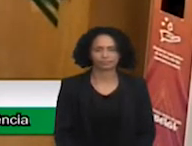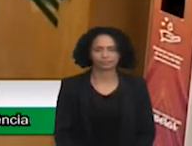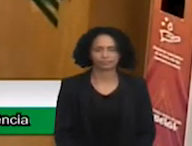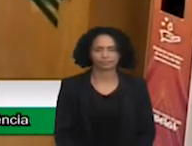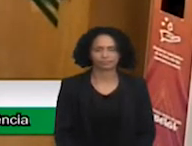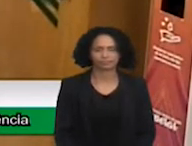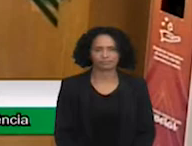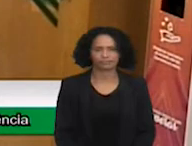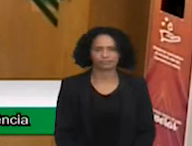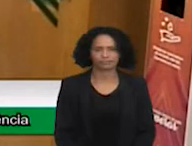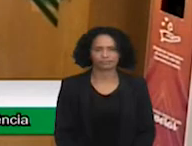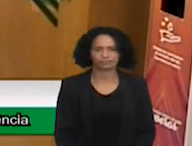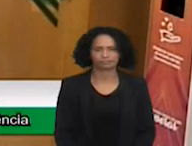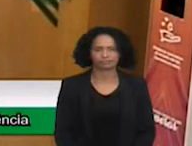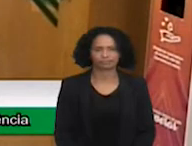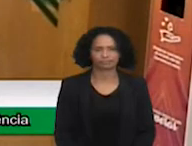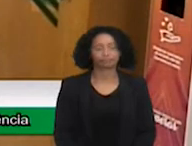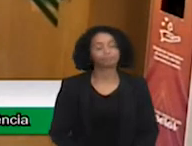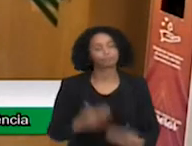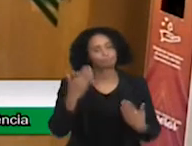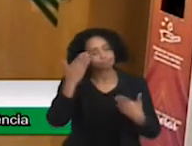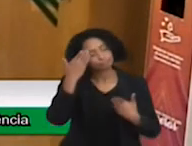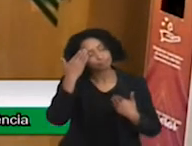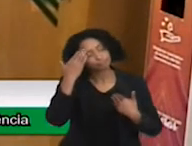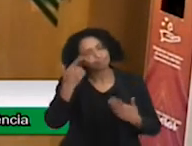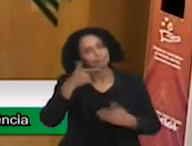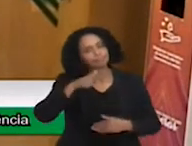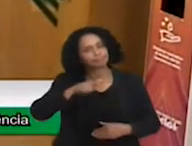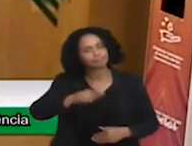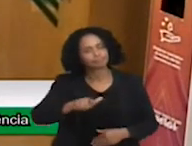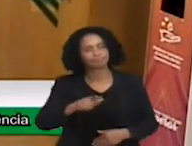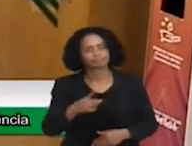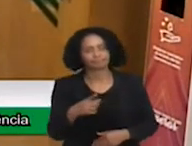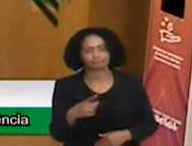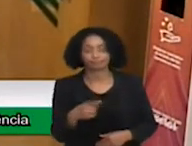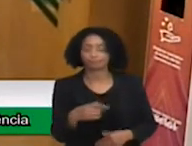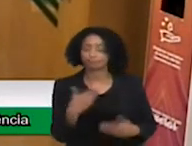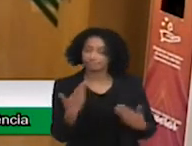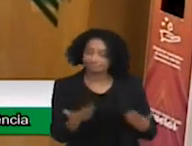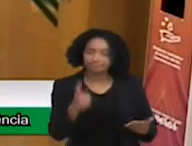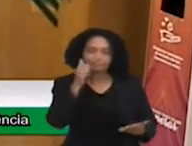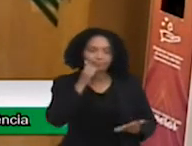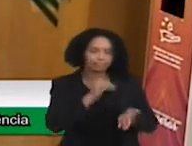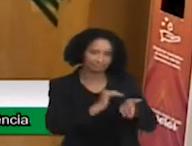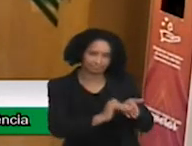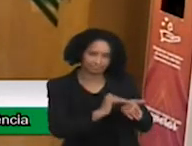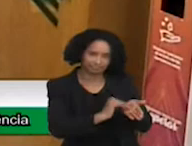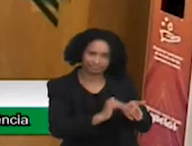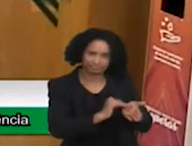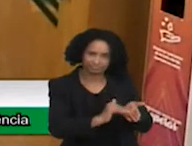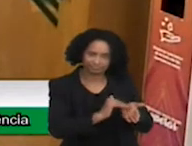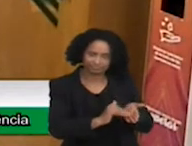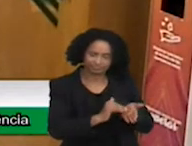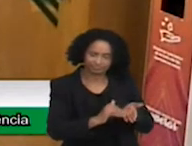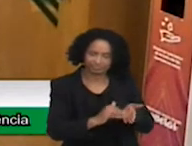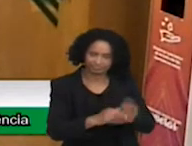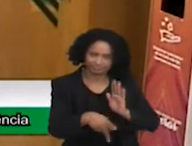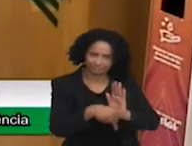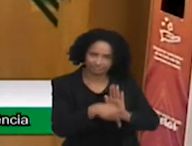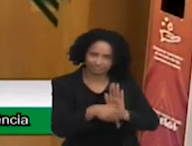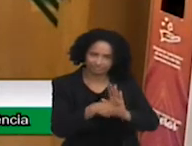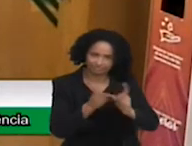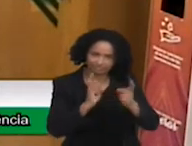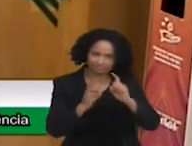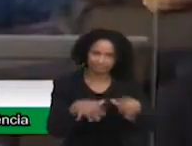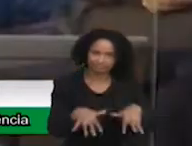Agradeço mais uma vez à nossa secretária nessa audiência pública. Quero também anunciar